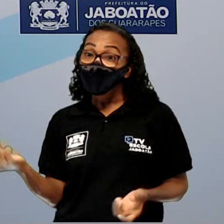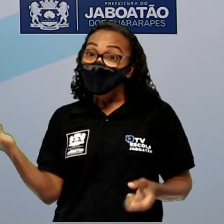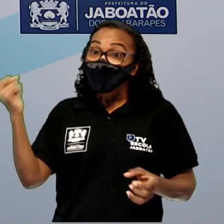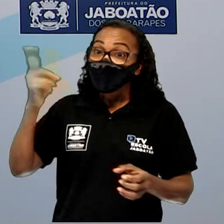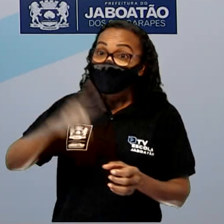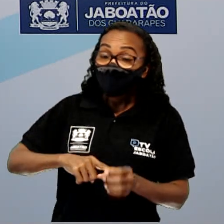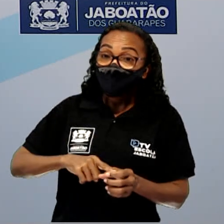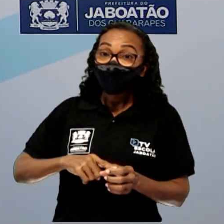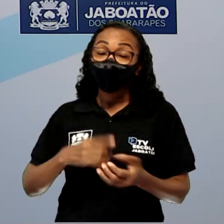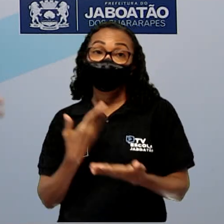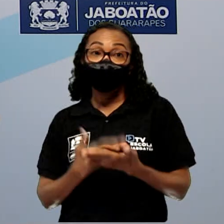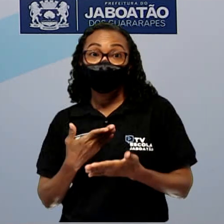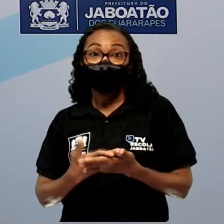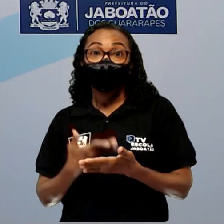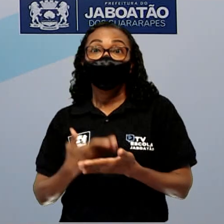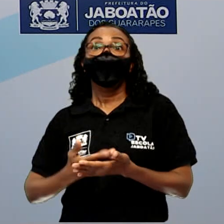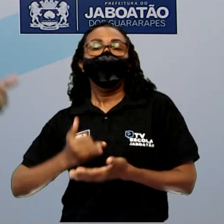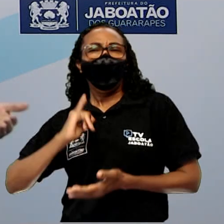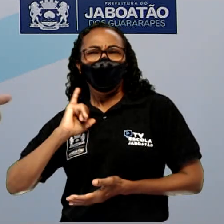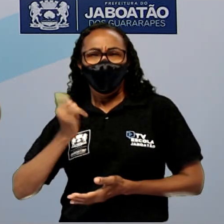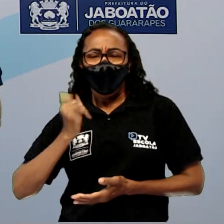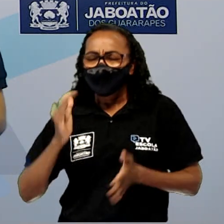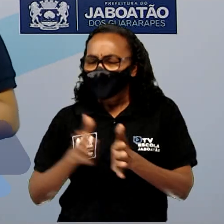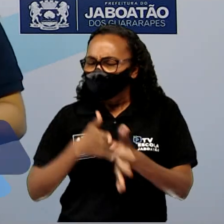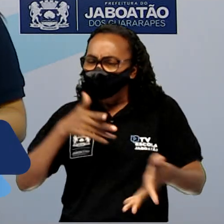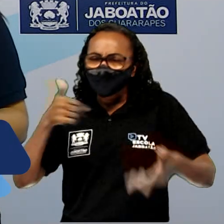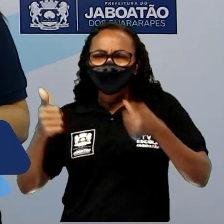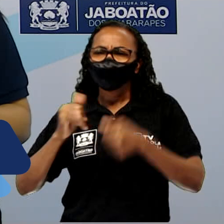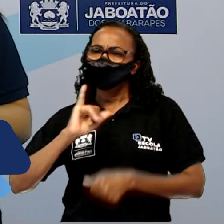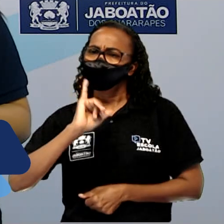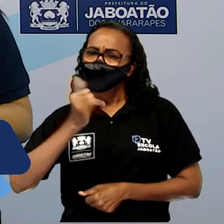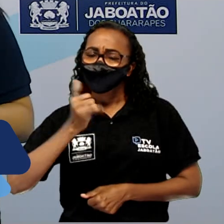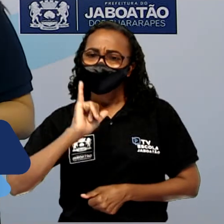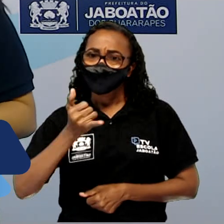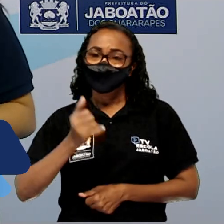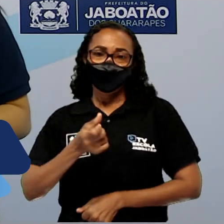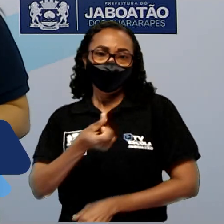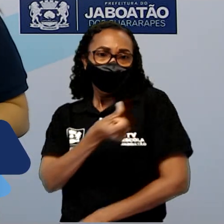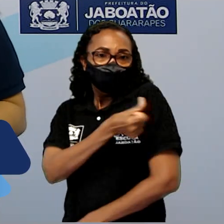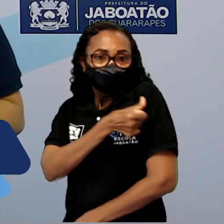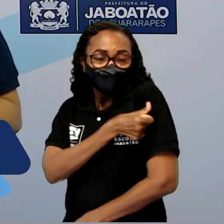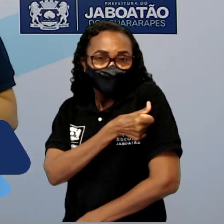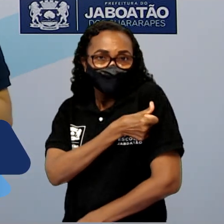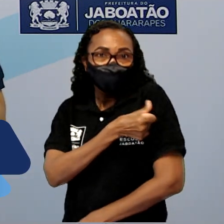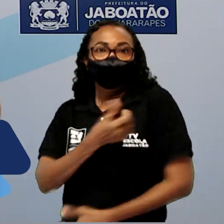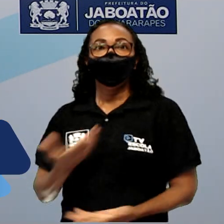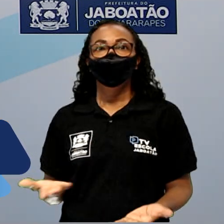contos maravilhosos, narrativas maravilhosas para o sexto ano. Vamos lá?